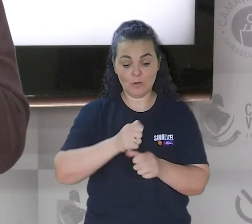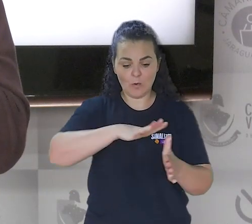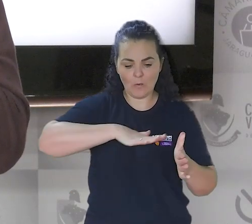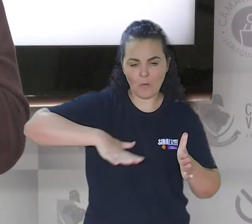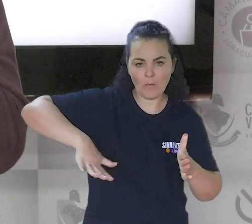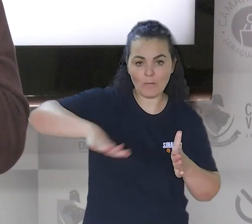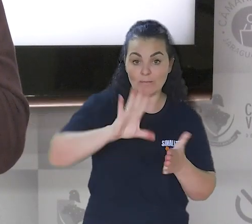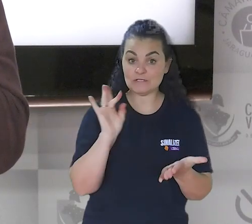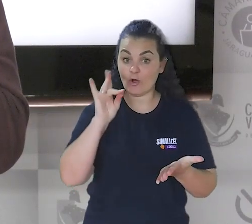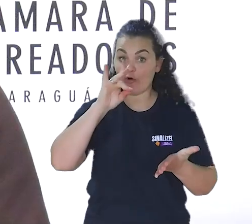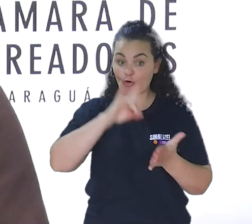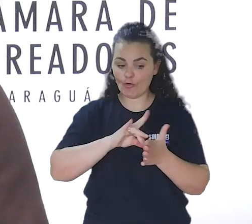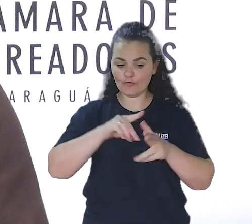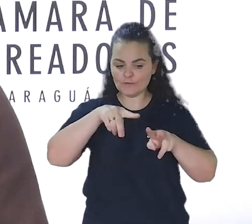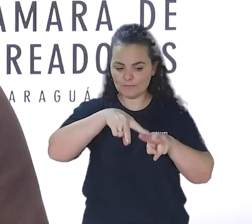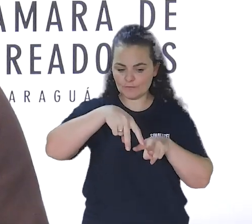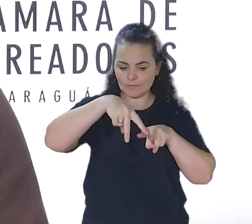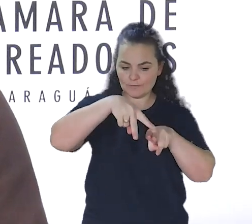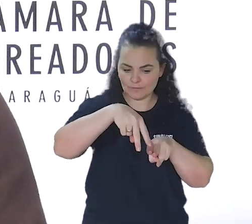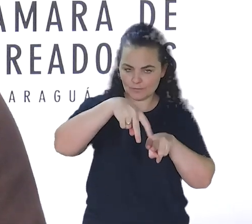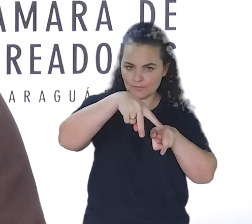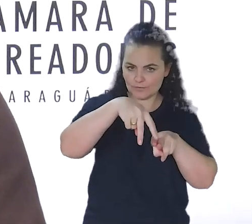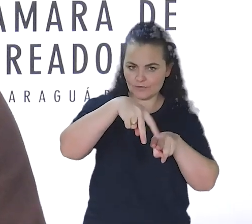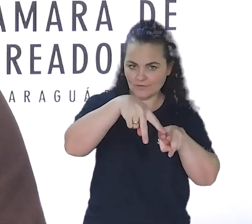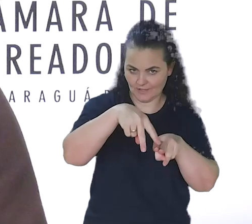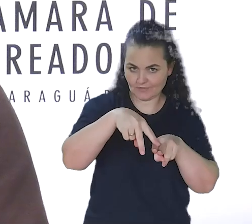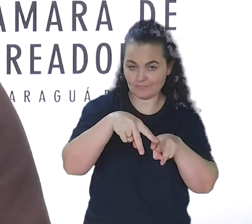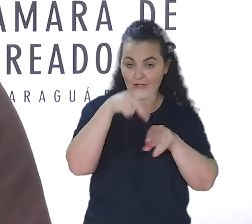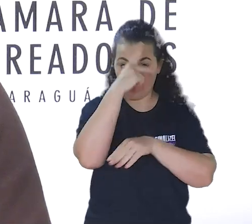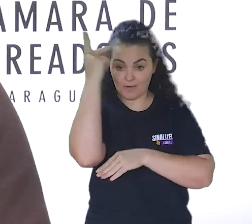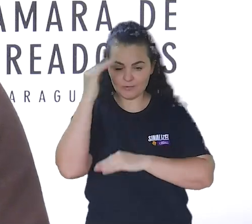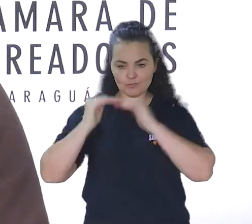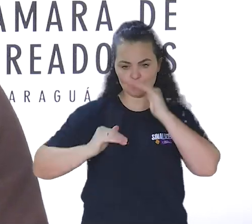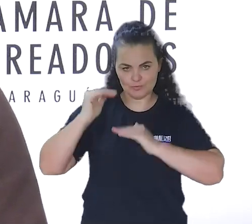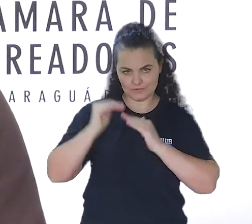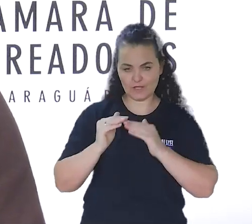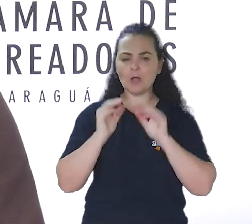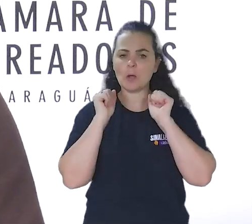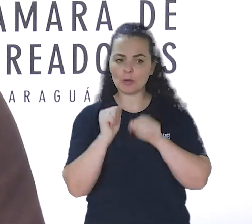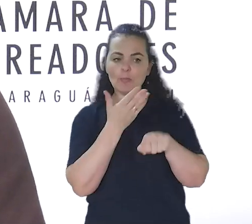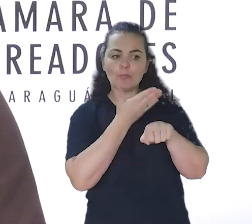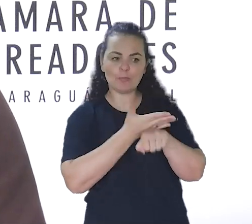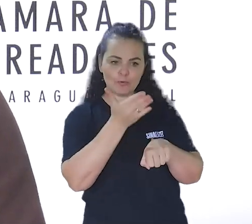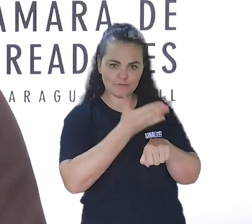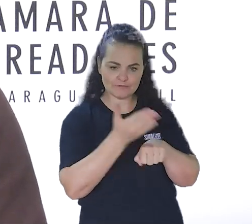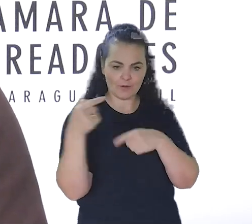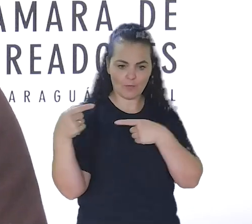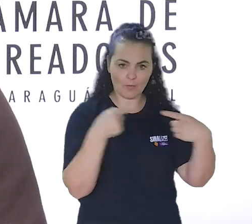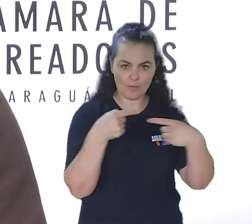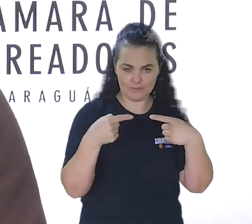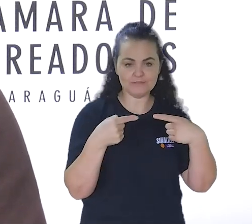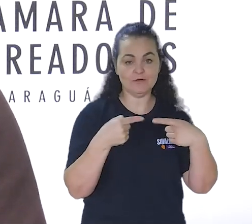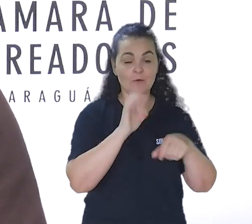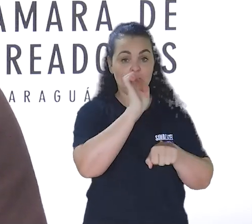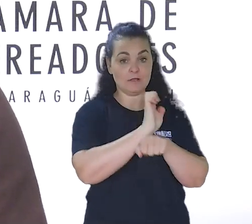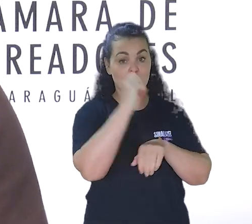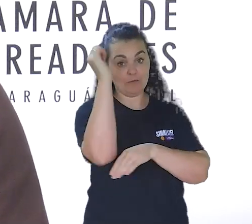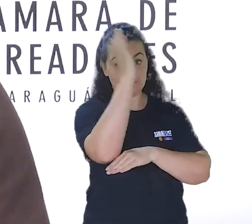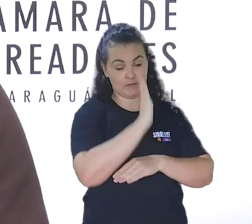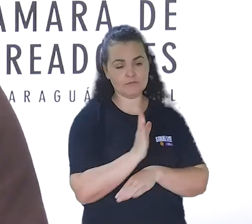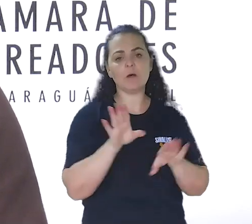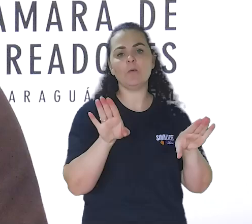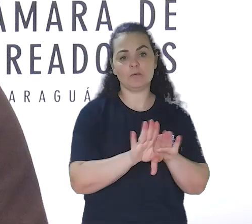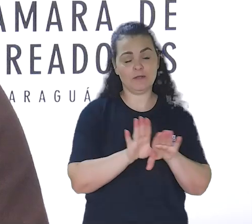oficial de skate na cidade. A proposta visa atender tanto os atletas da modalidade, que poderão realizar seus treinamentos para competições estaduais e